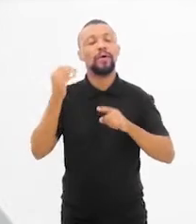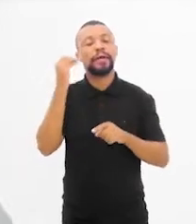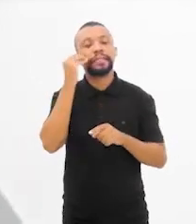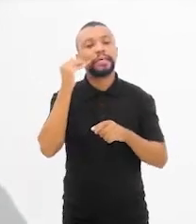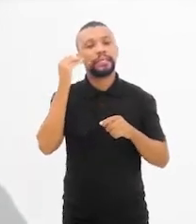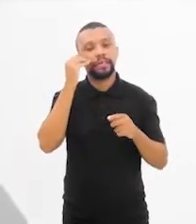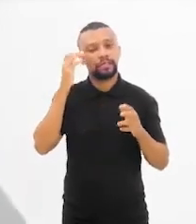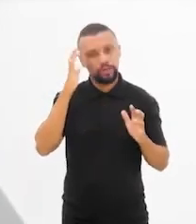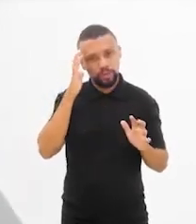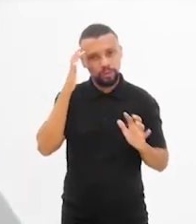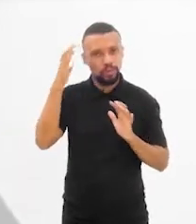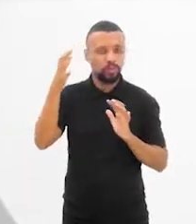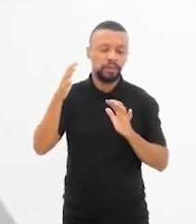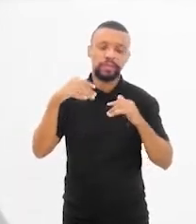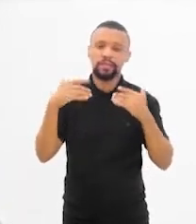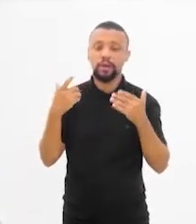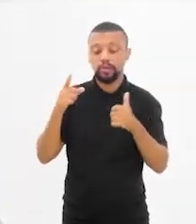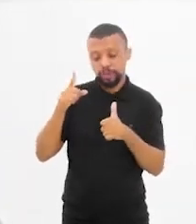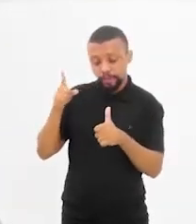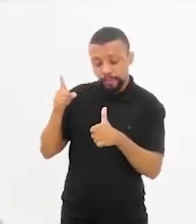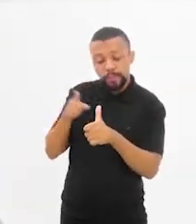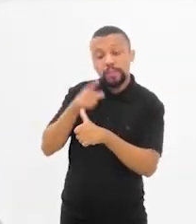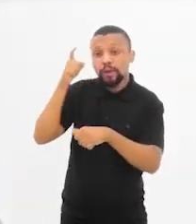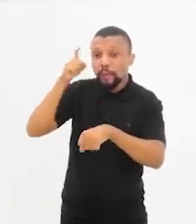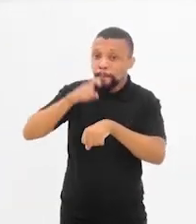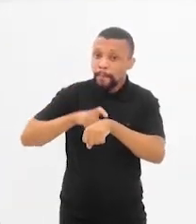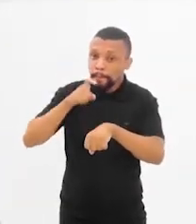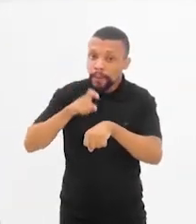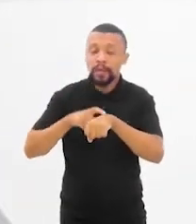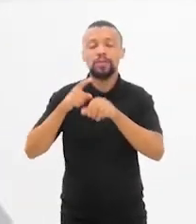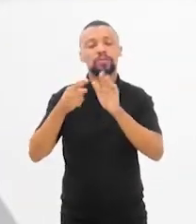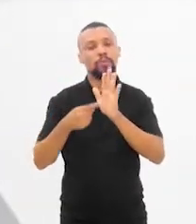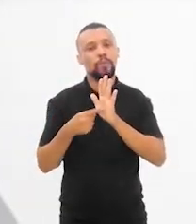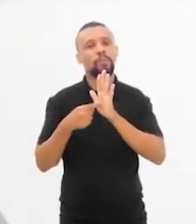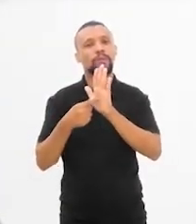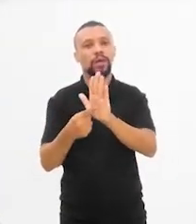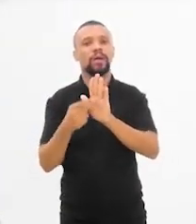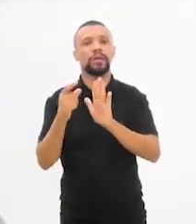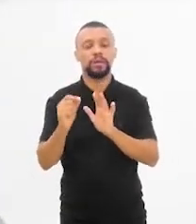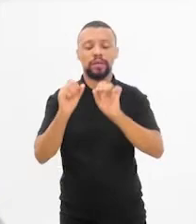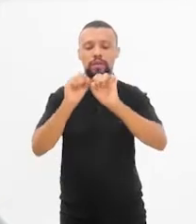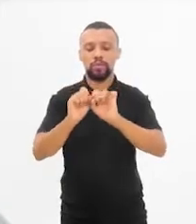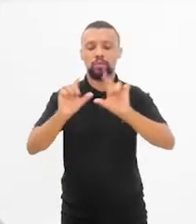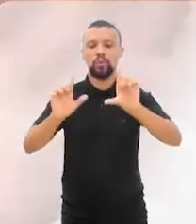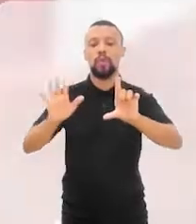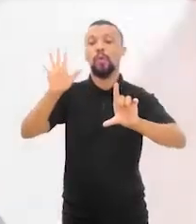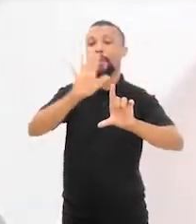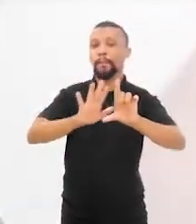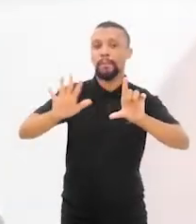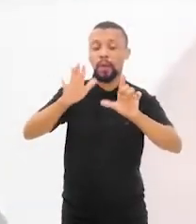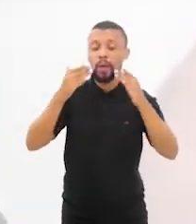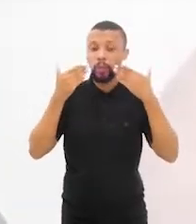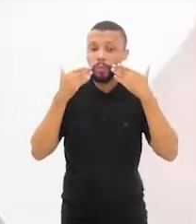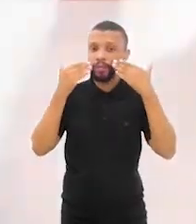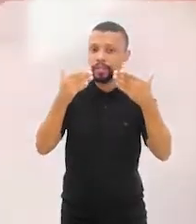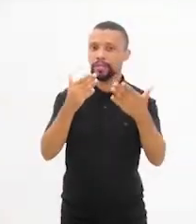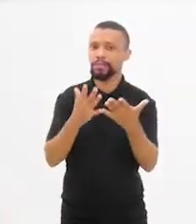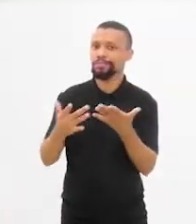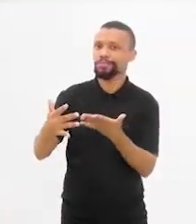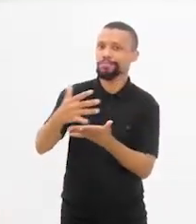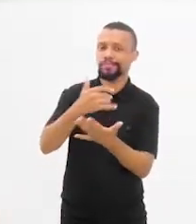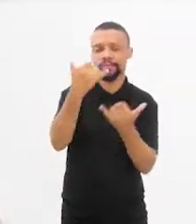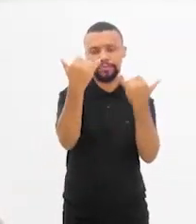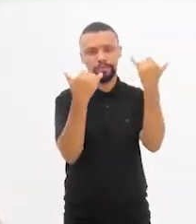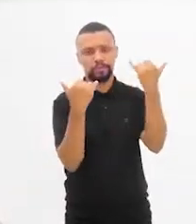tentando solucionar. Então, nesse primeiro momento, ele dá esses inputs ao observatório, abrir o nosso banco de dados, dar o